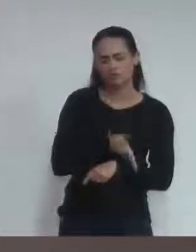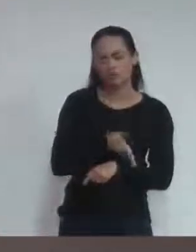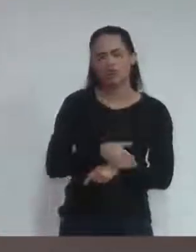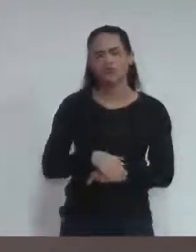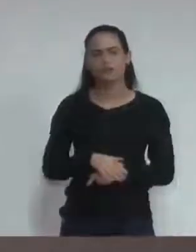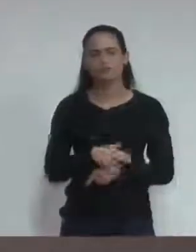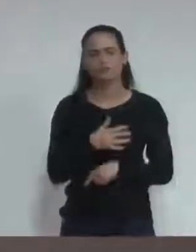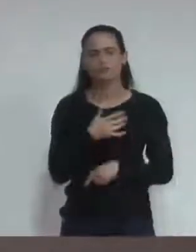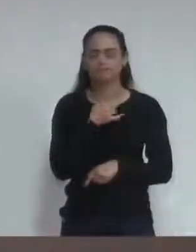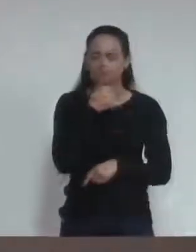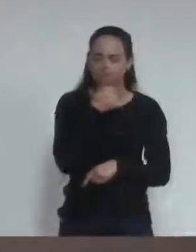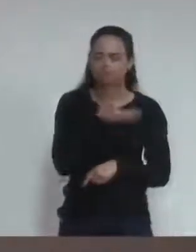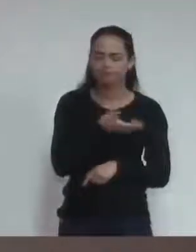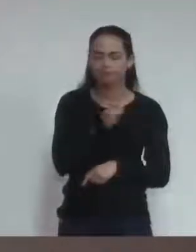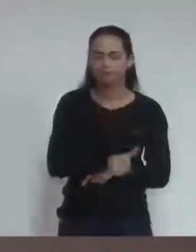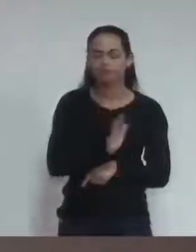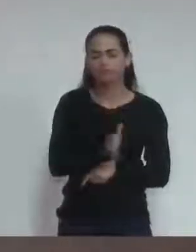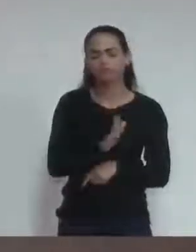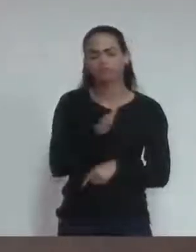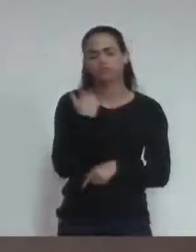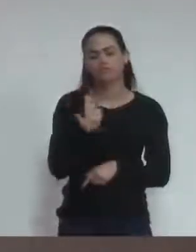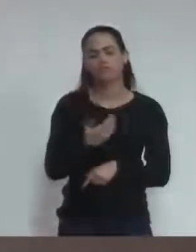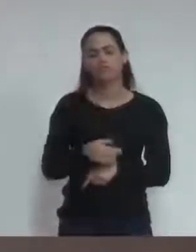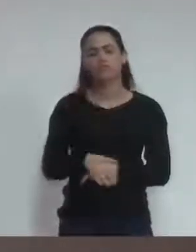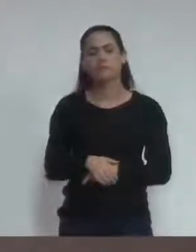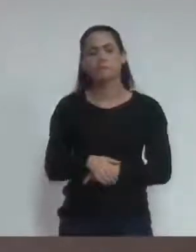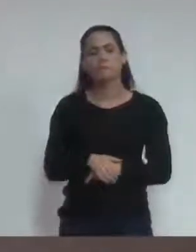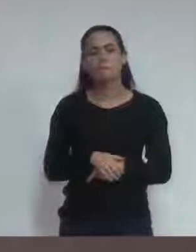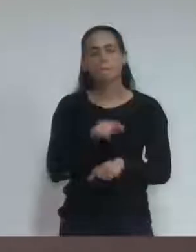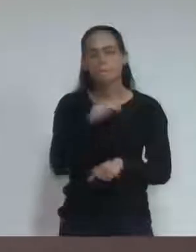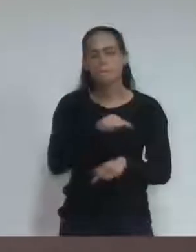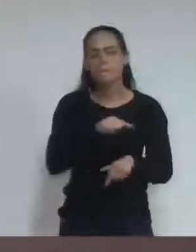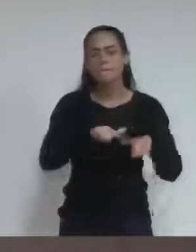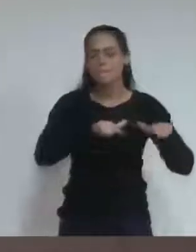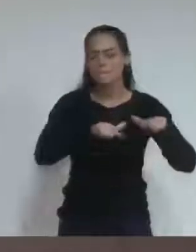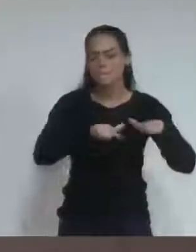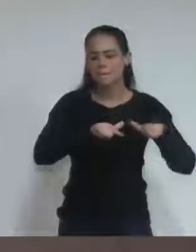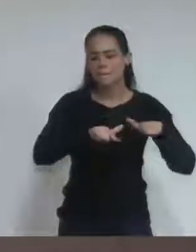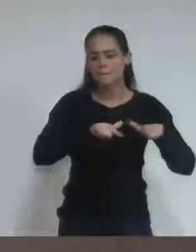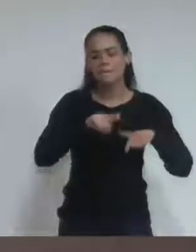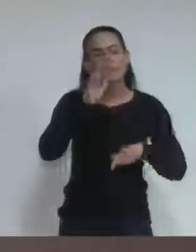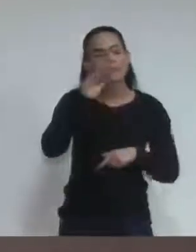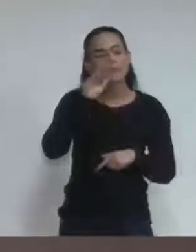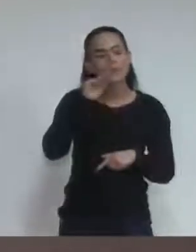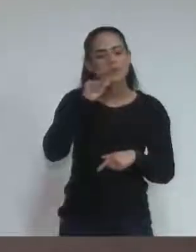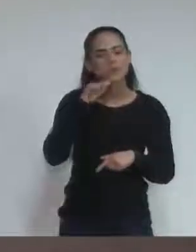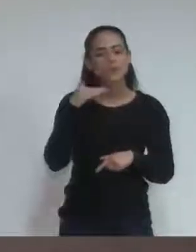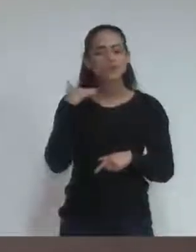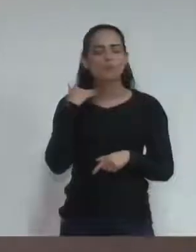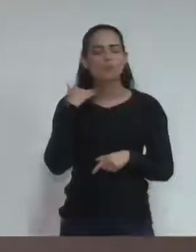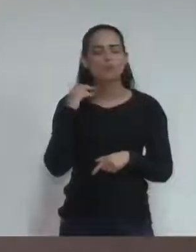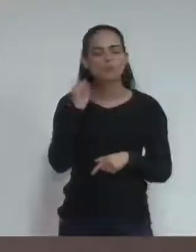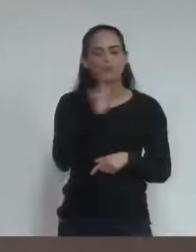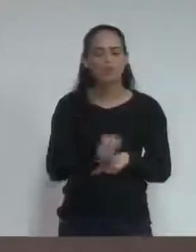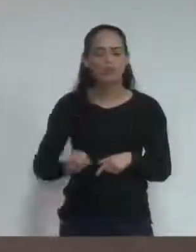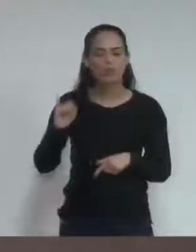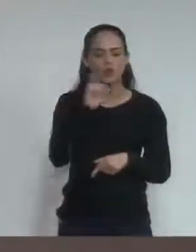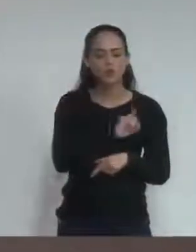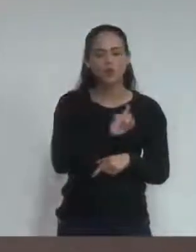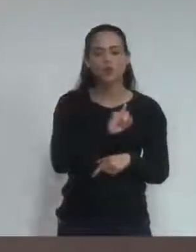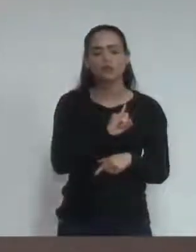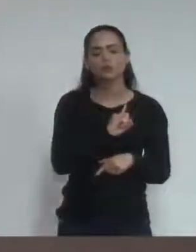no Banco Itaú, e todo sábado, praticamente, ele sozinho, alguns amigos que o ajudavam, ele fazia a